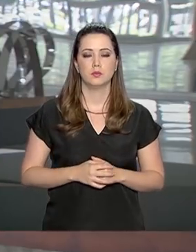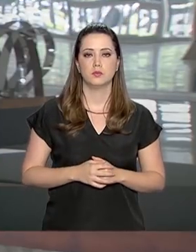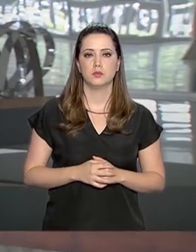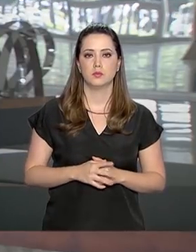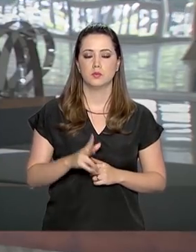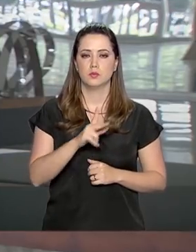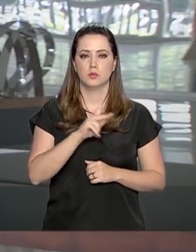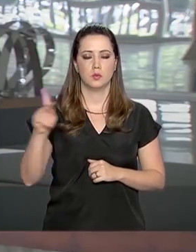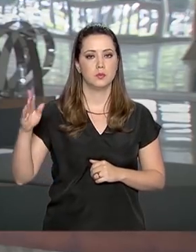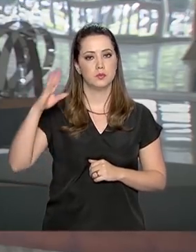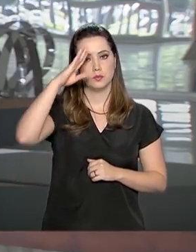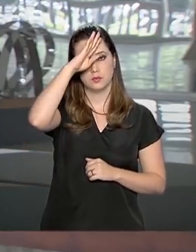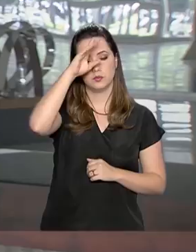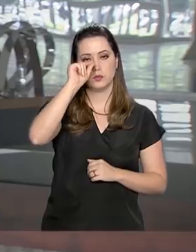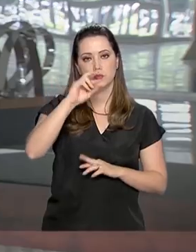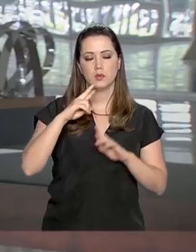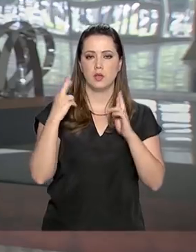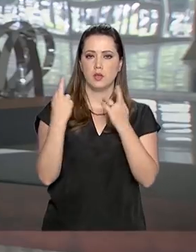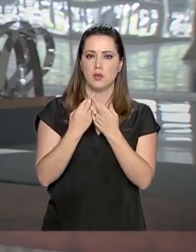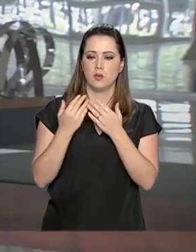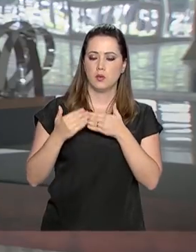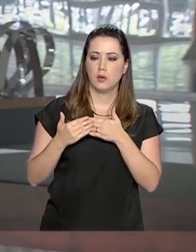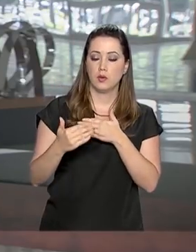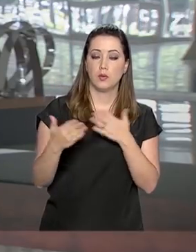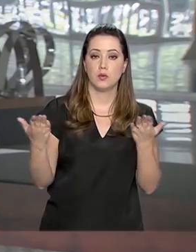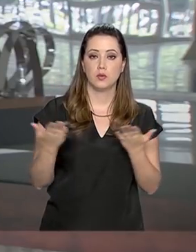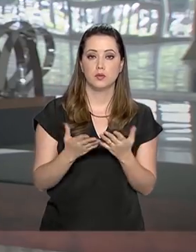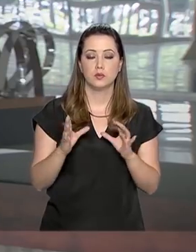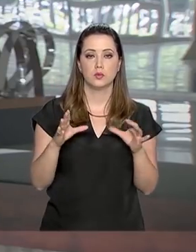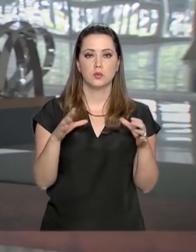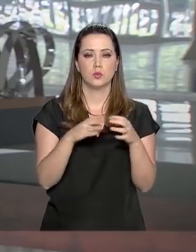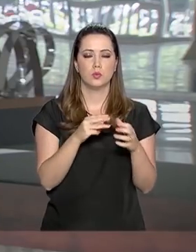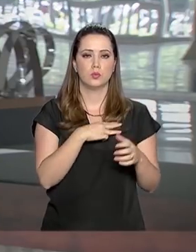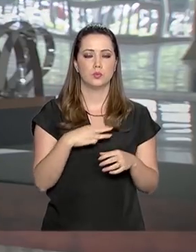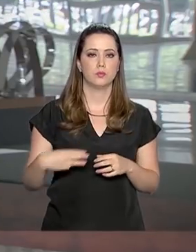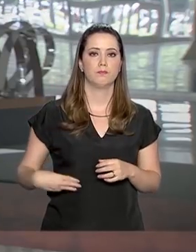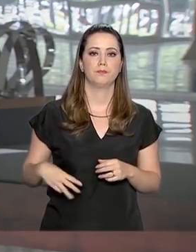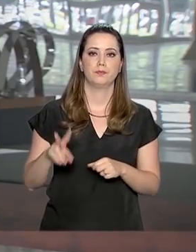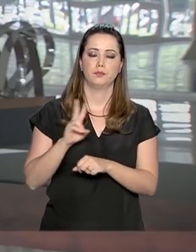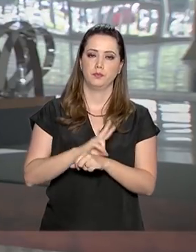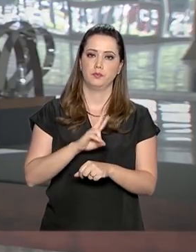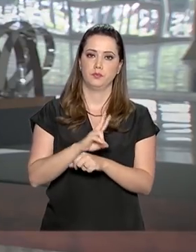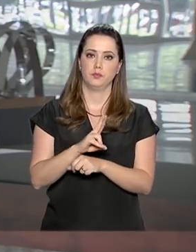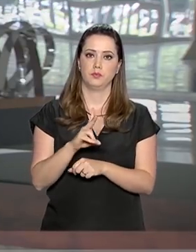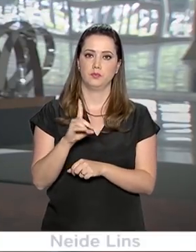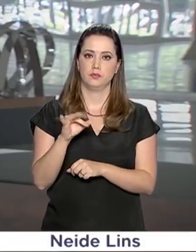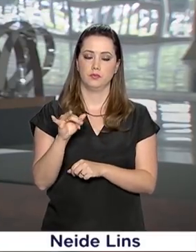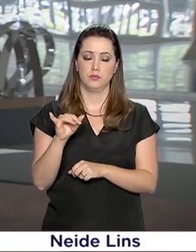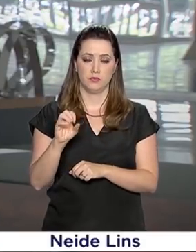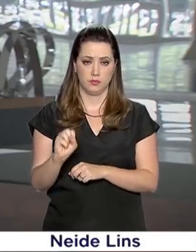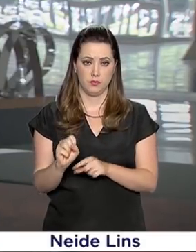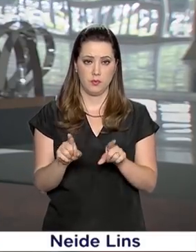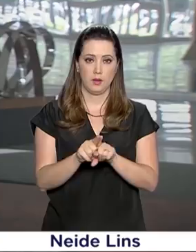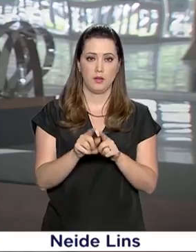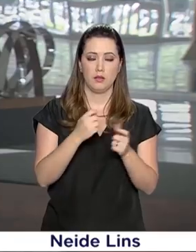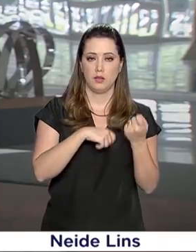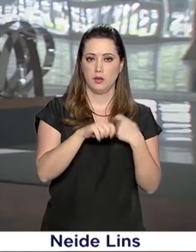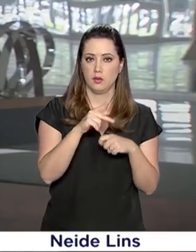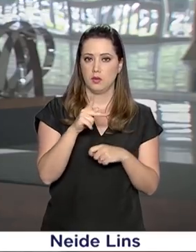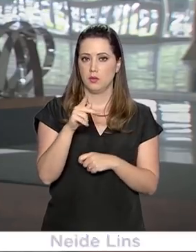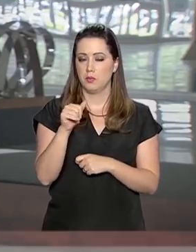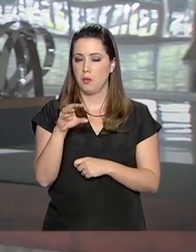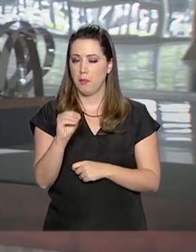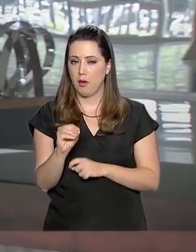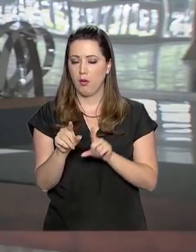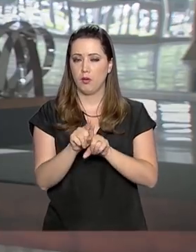O presidente Jair Bolsonaro reúne-se a partir de agora com os ministros da Defesa, Fernando Azevedo e da Economia, Paulo Guedes,